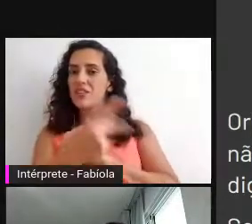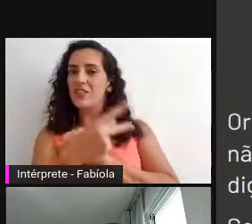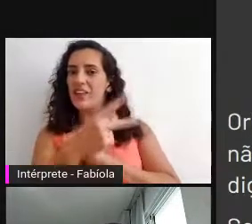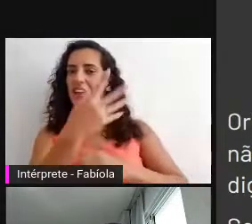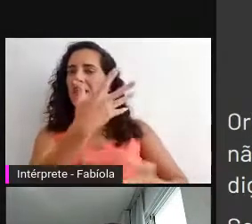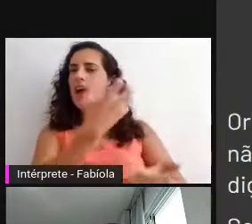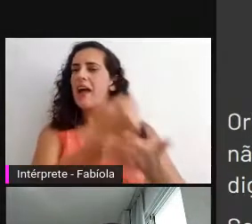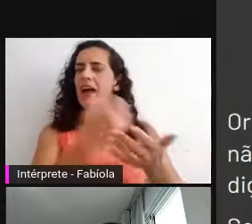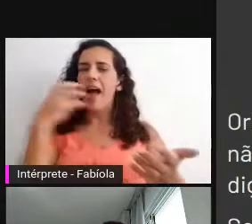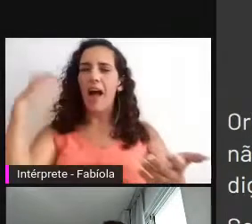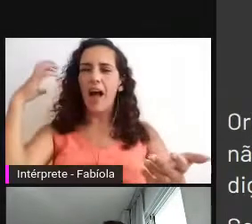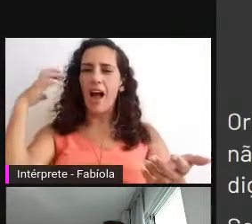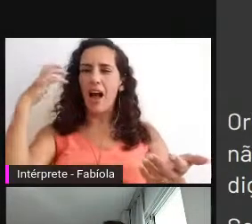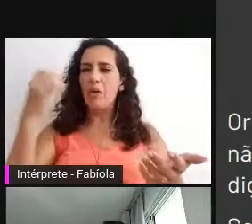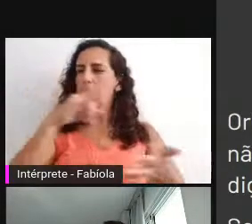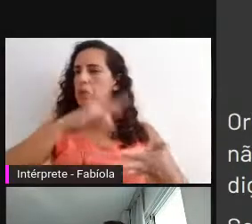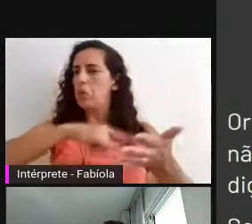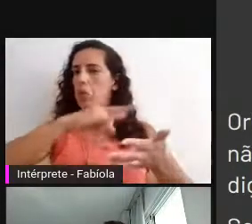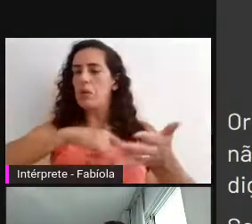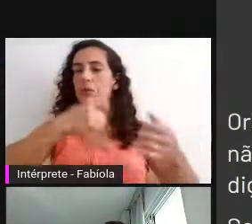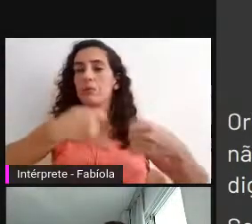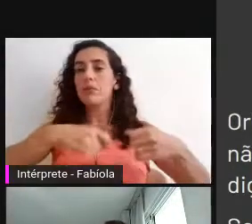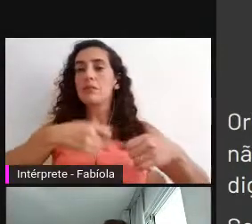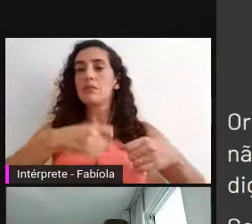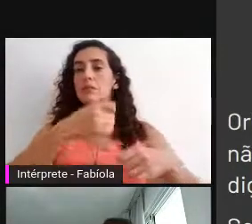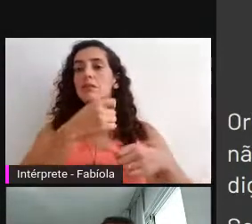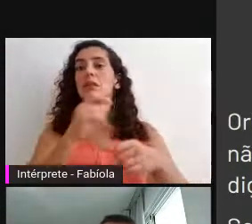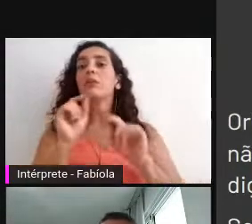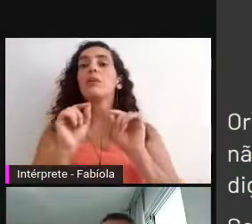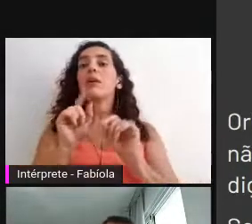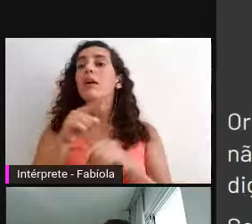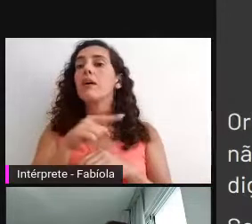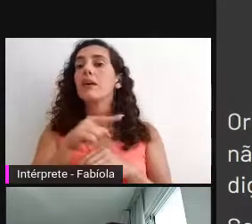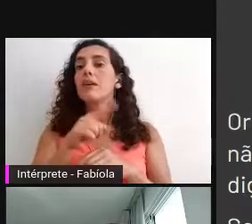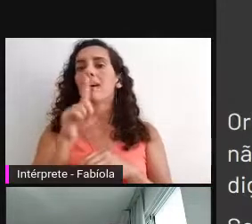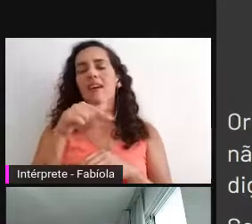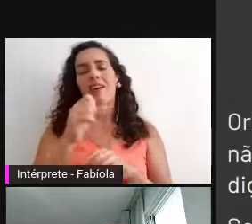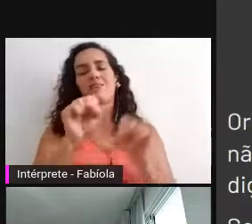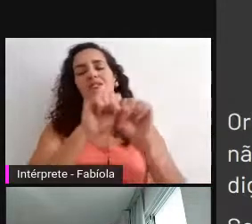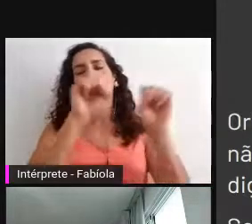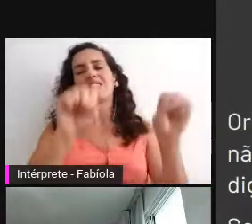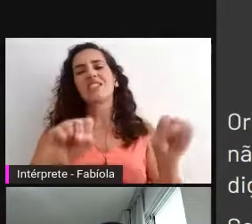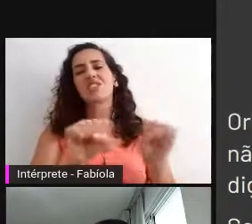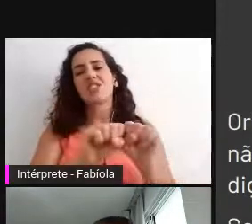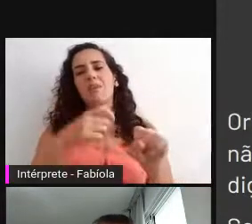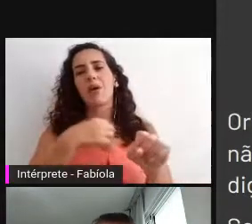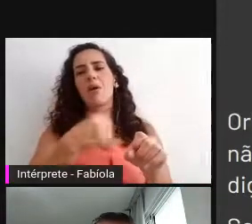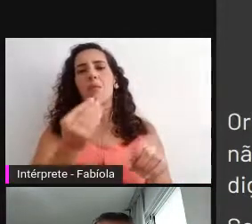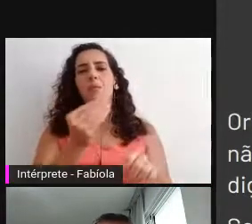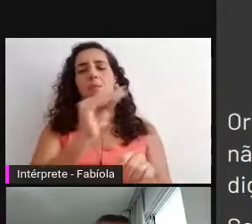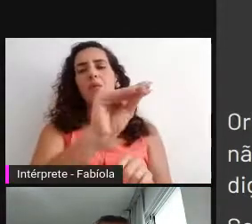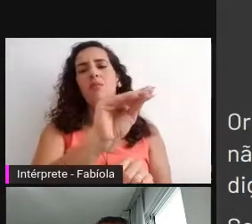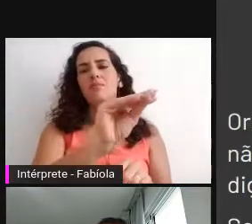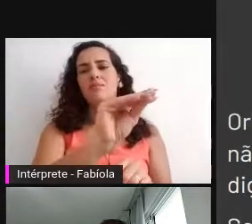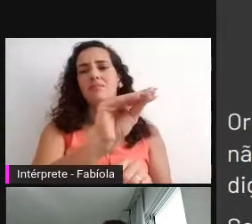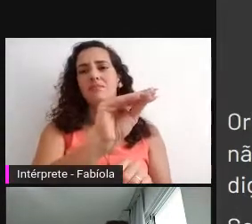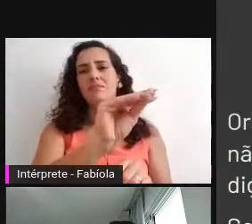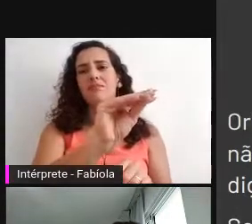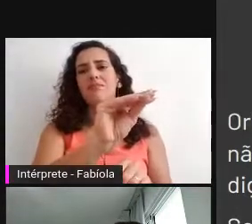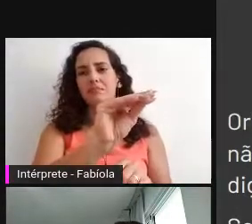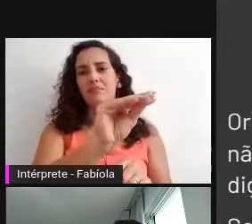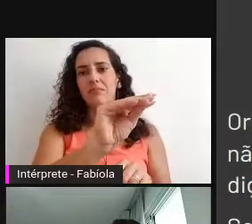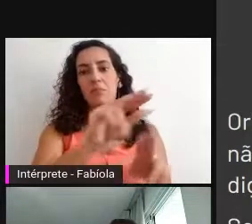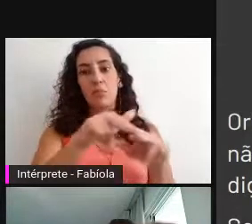documentos, terá que ser feita por um sistema. Não é aí que vem a abordagem sistêmica.